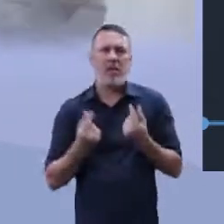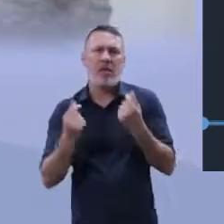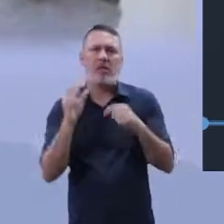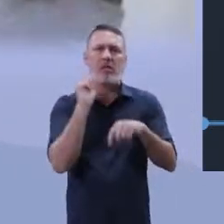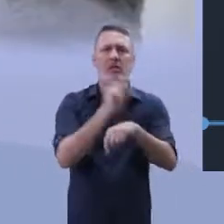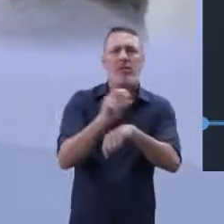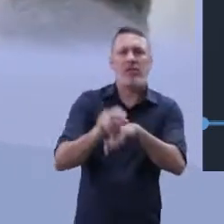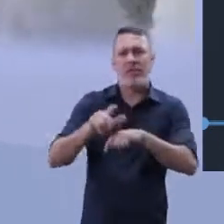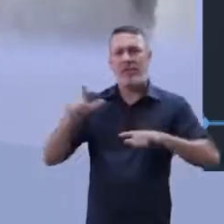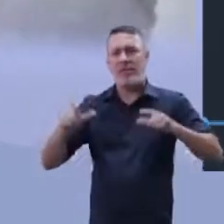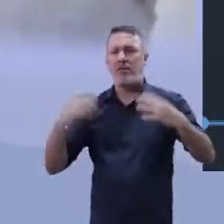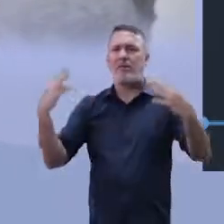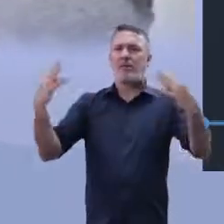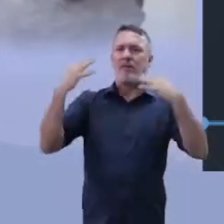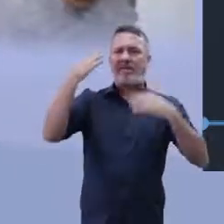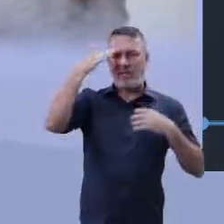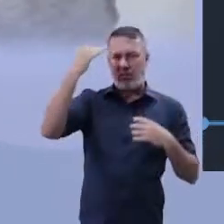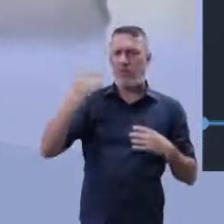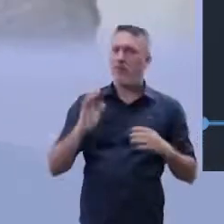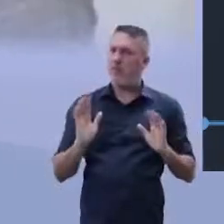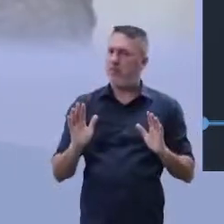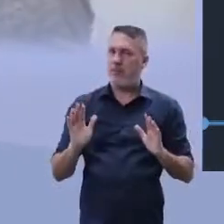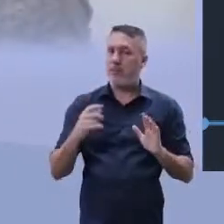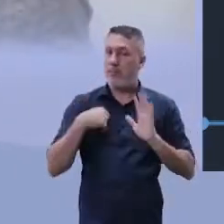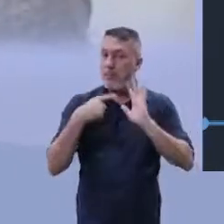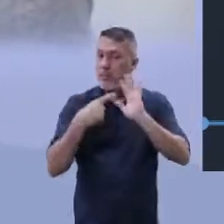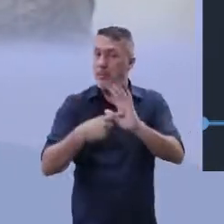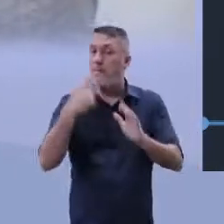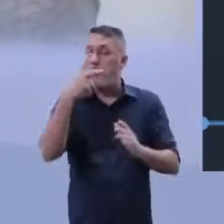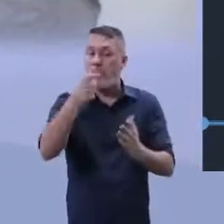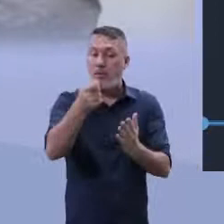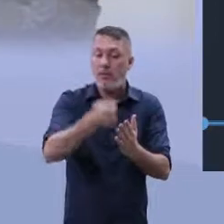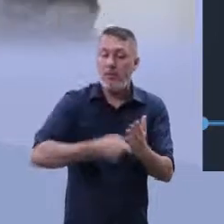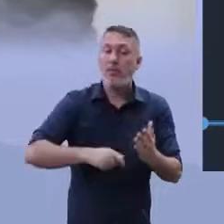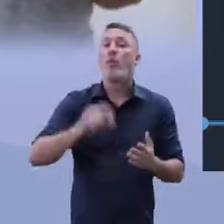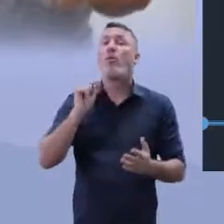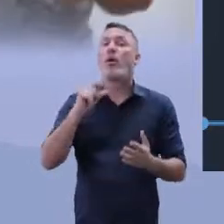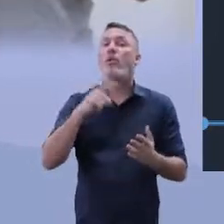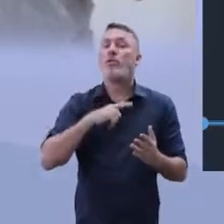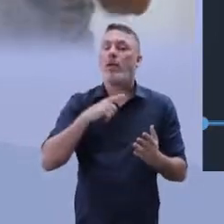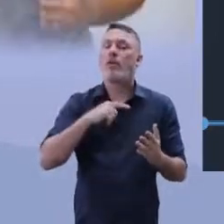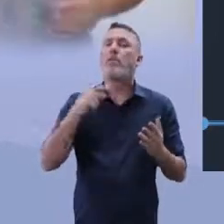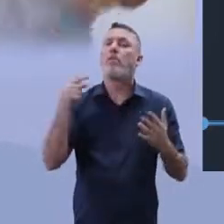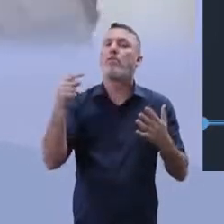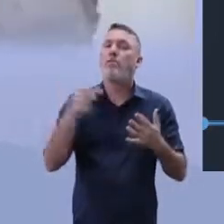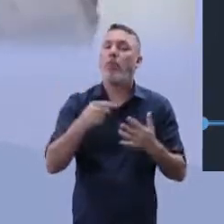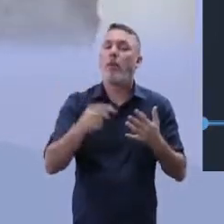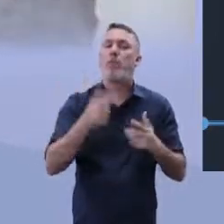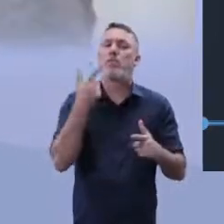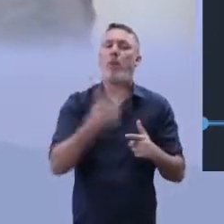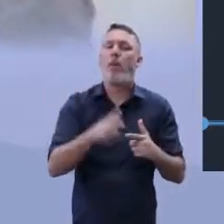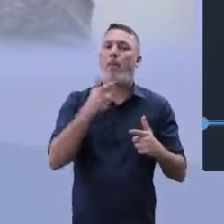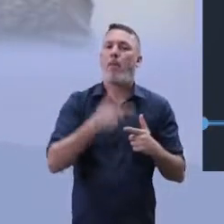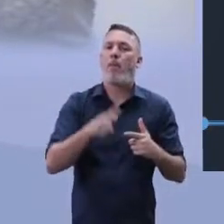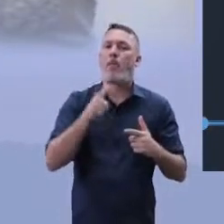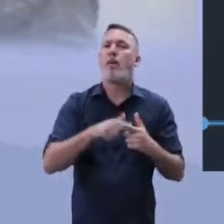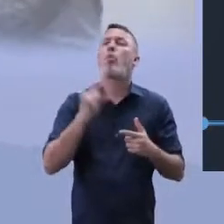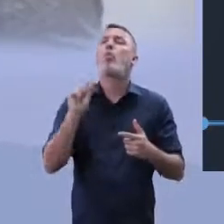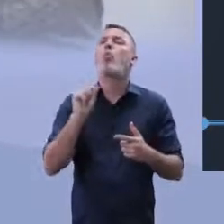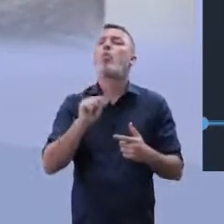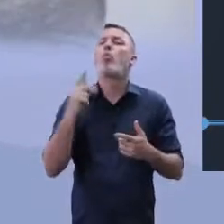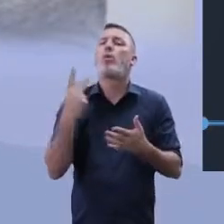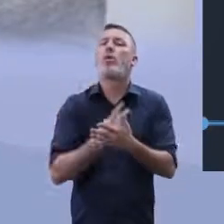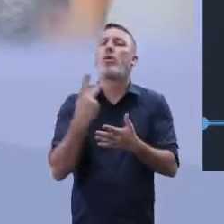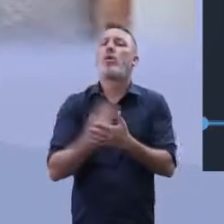dinheiro, vão conseguir ser reconhecidos. Mas eu falo para vocês, você precisa apresentar na sua redação os problemas, os embates.